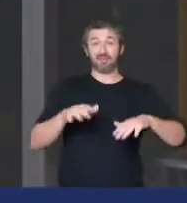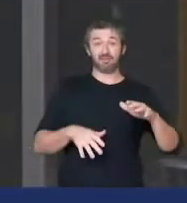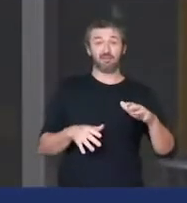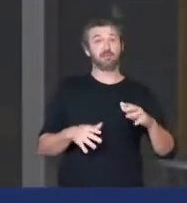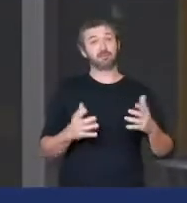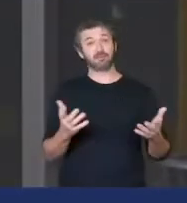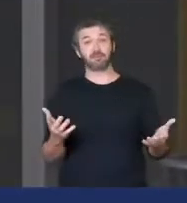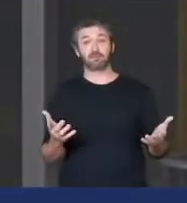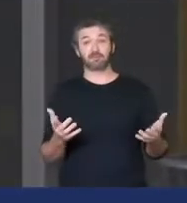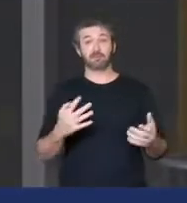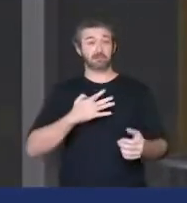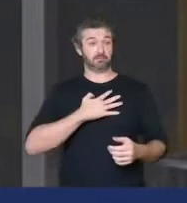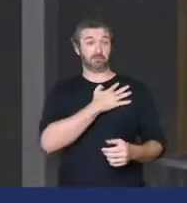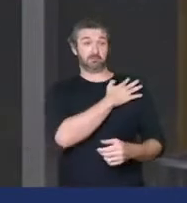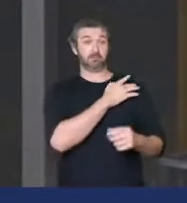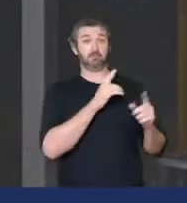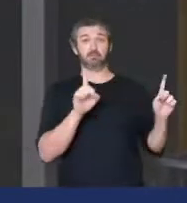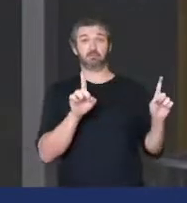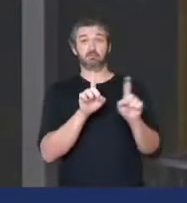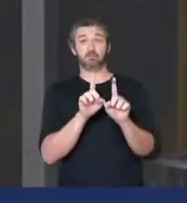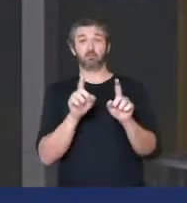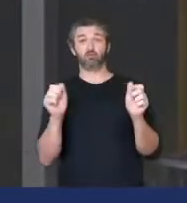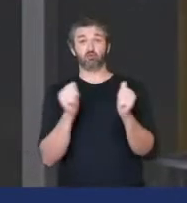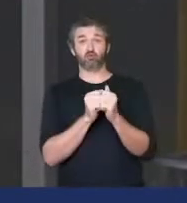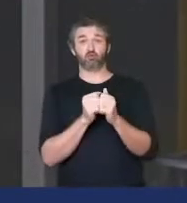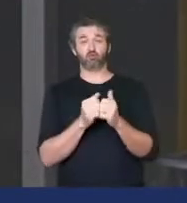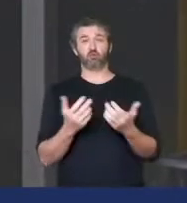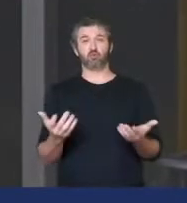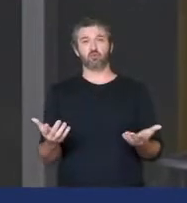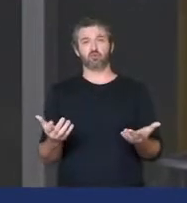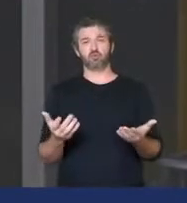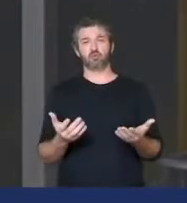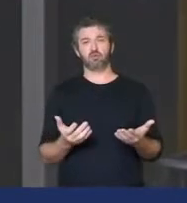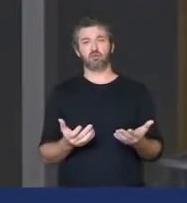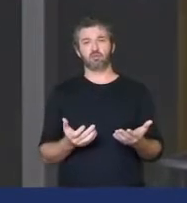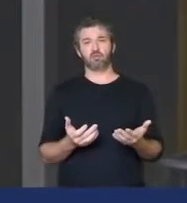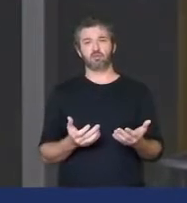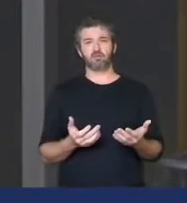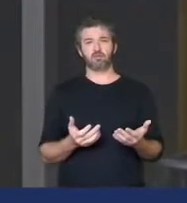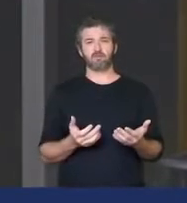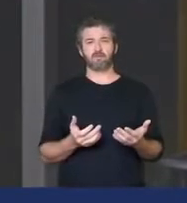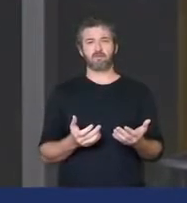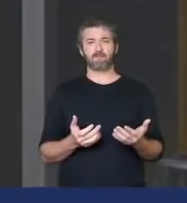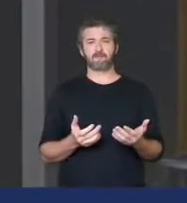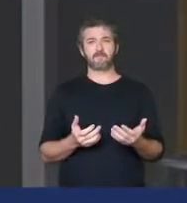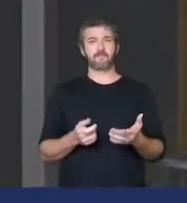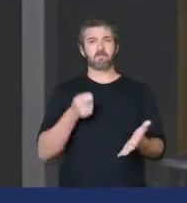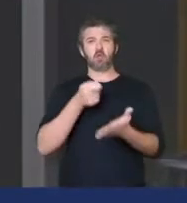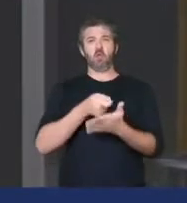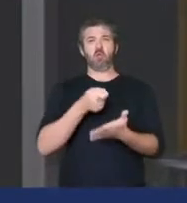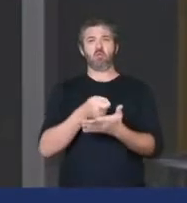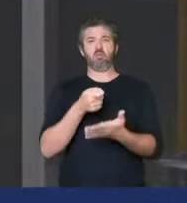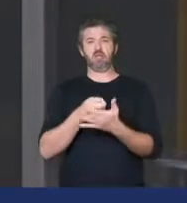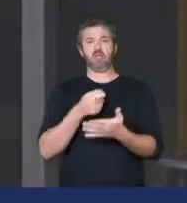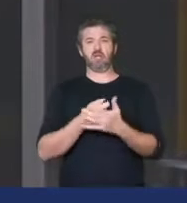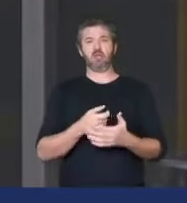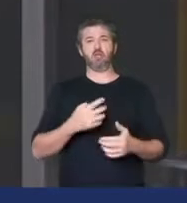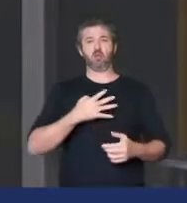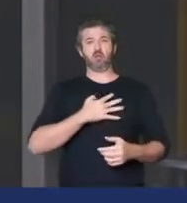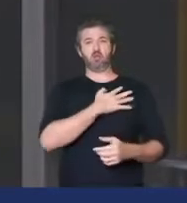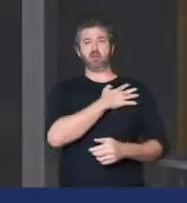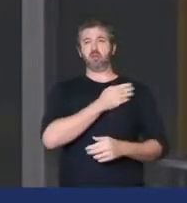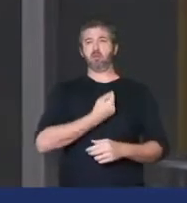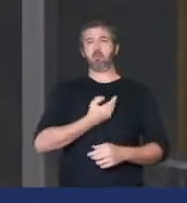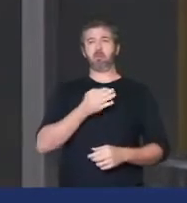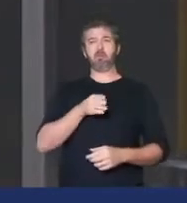militares participando dessa situação, exigindo inclusive a participação numa tal